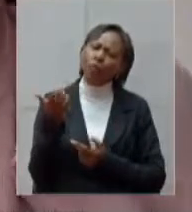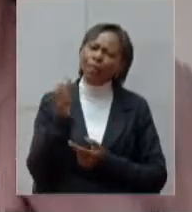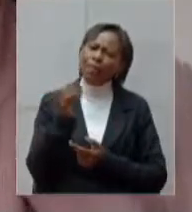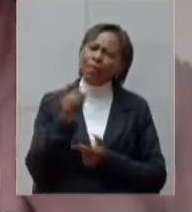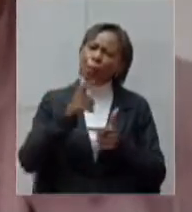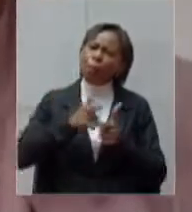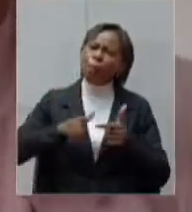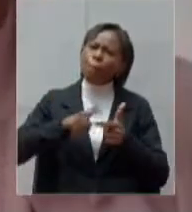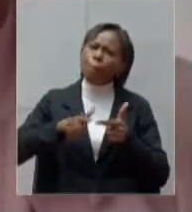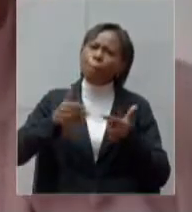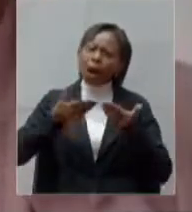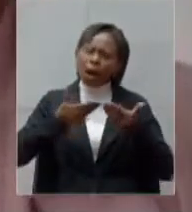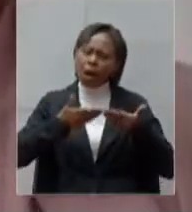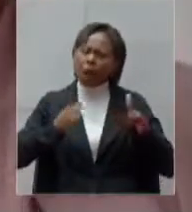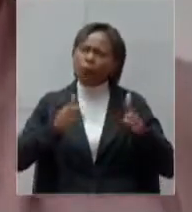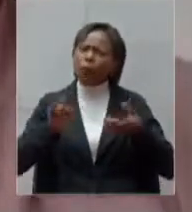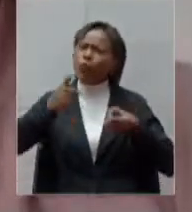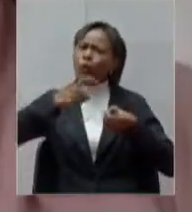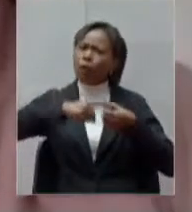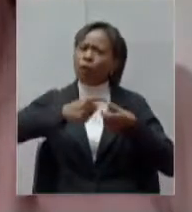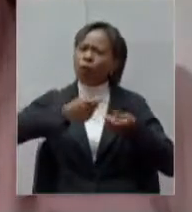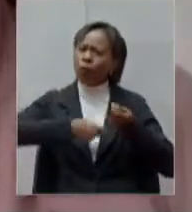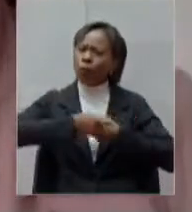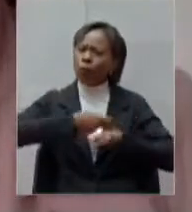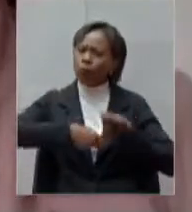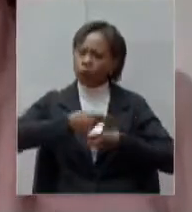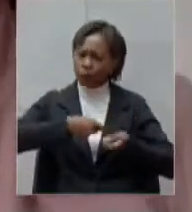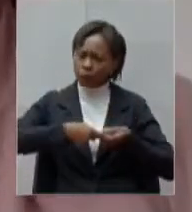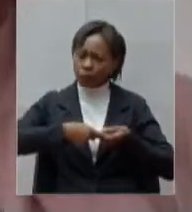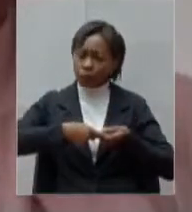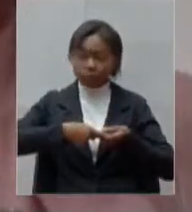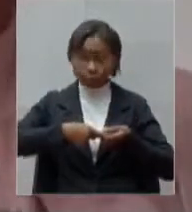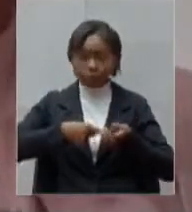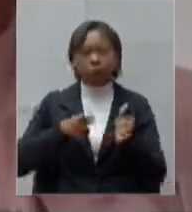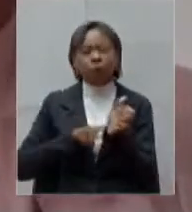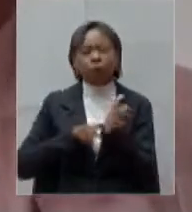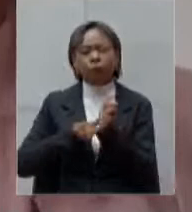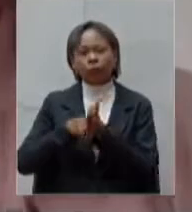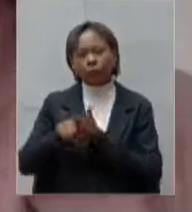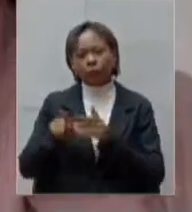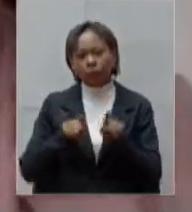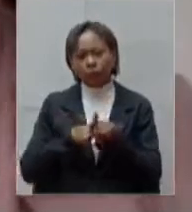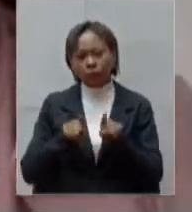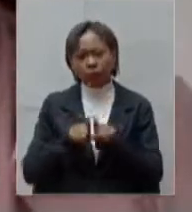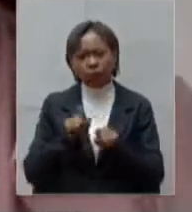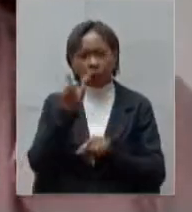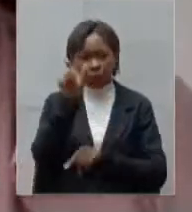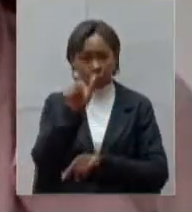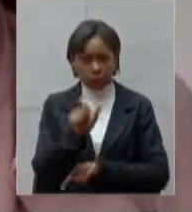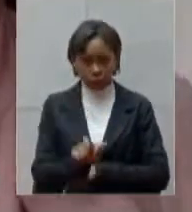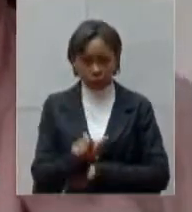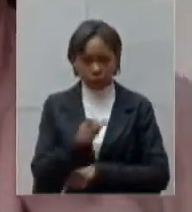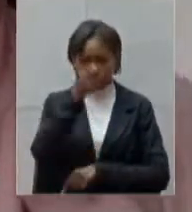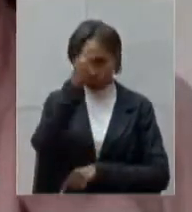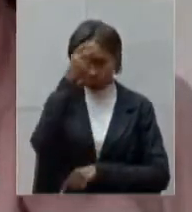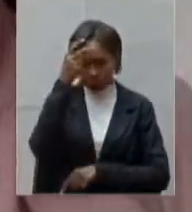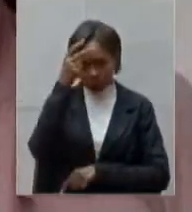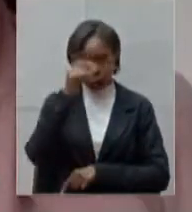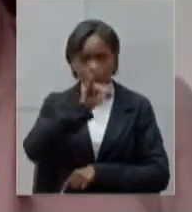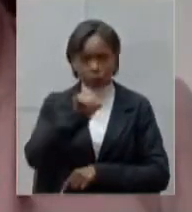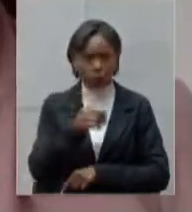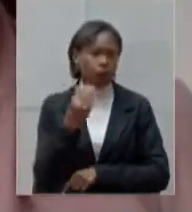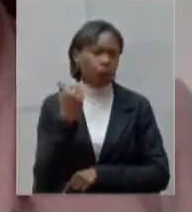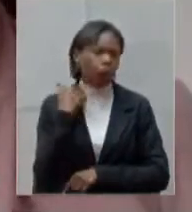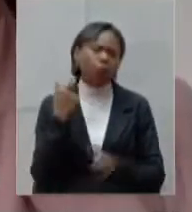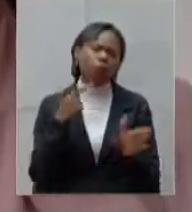comércio e a pergunta que eu faço para o prefeito de Juiz de Fora é